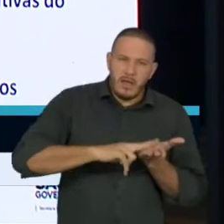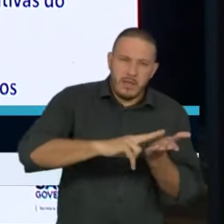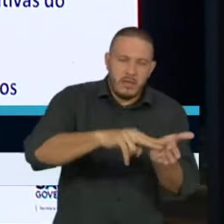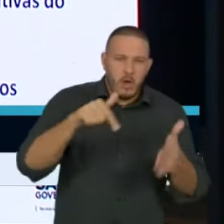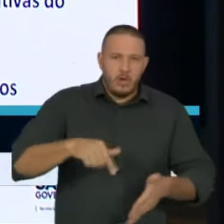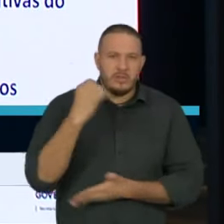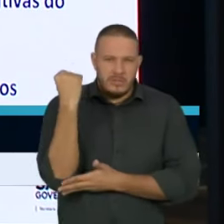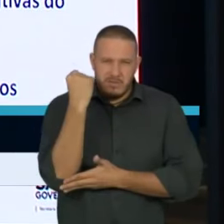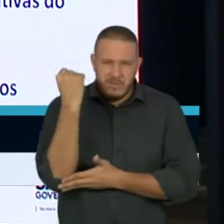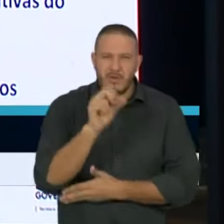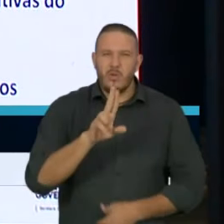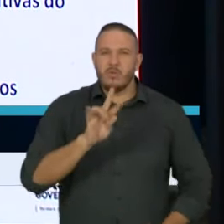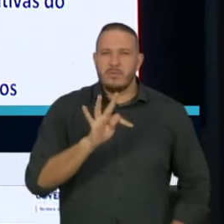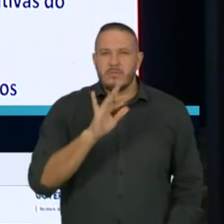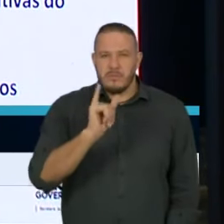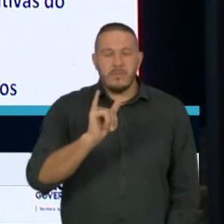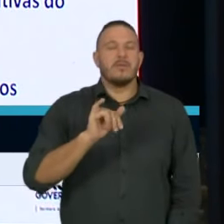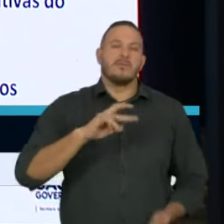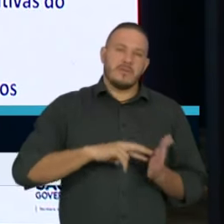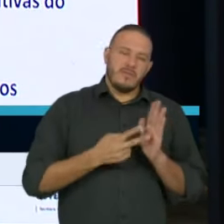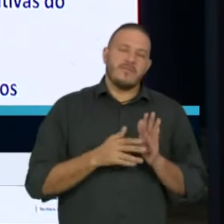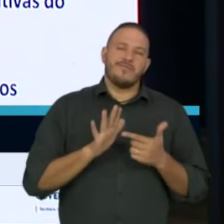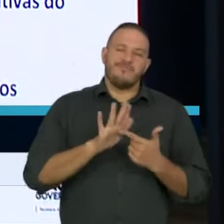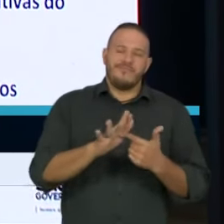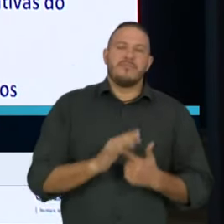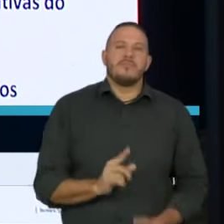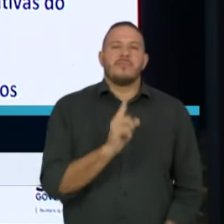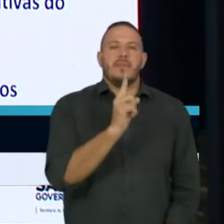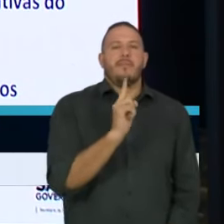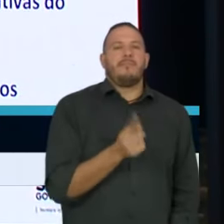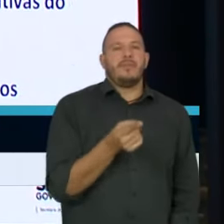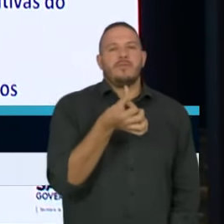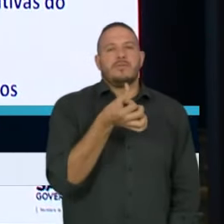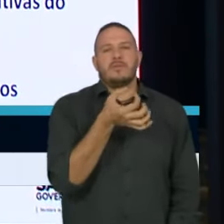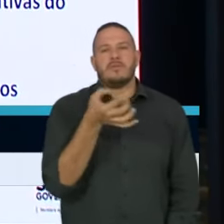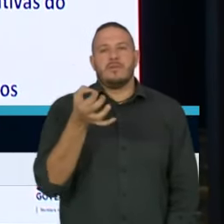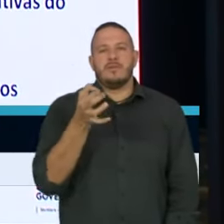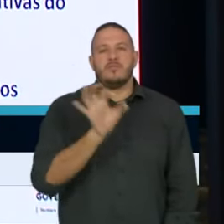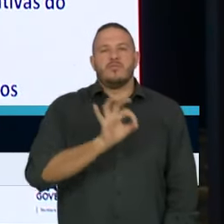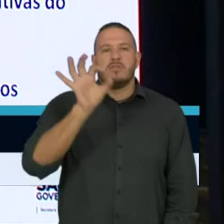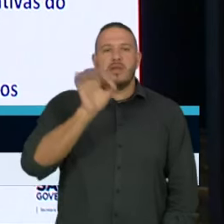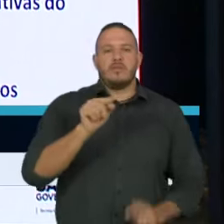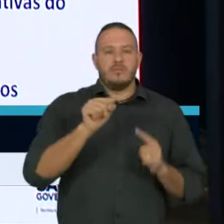UTI significam 1.600% de aumento.